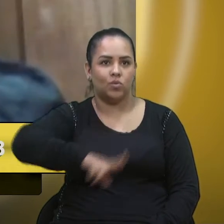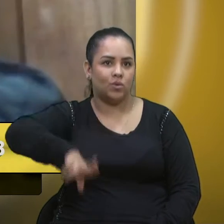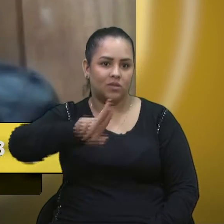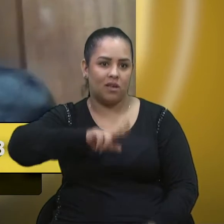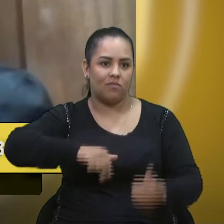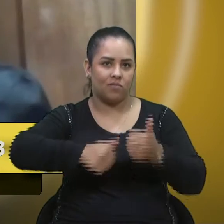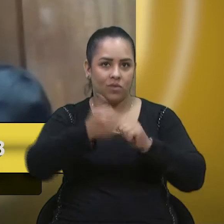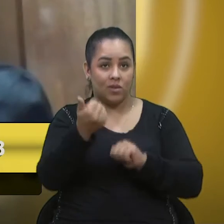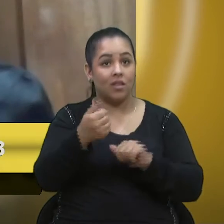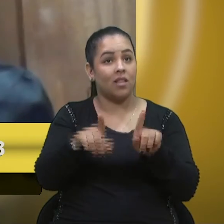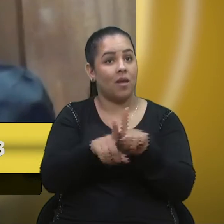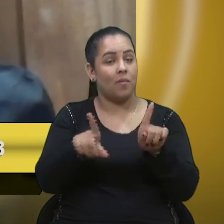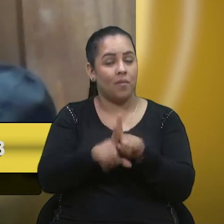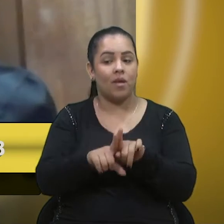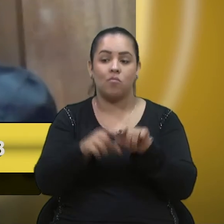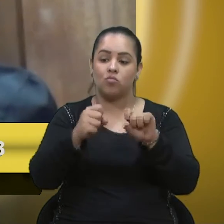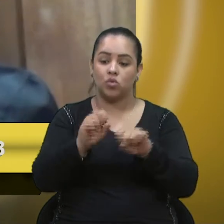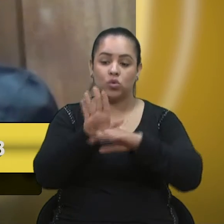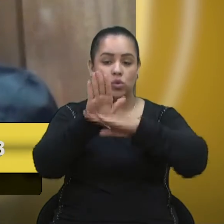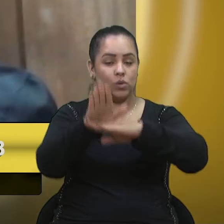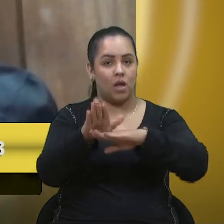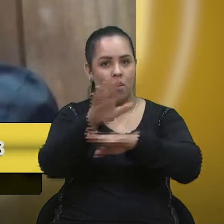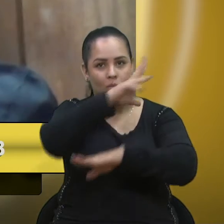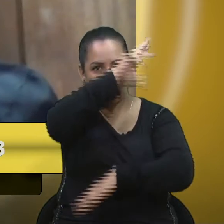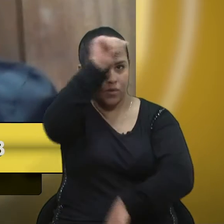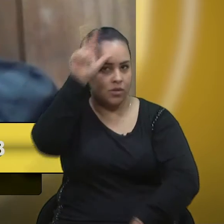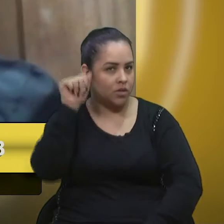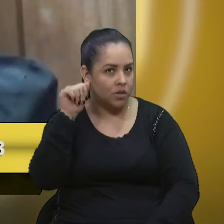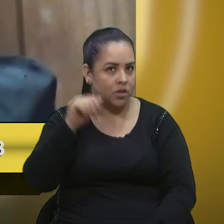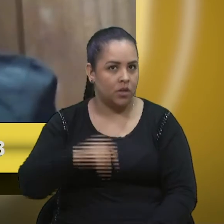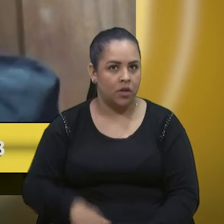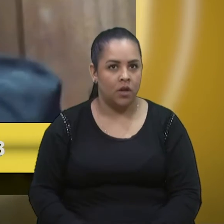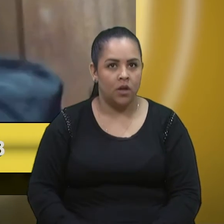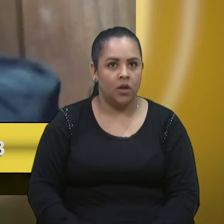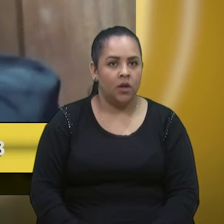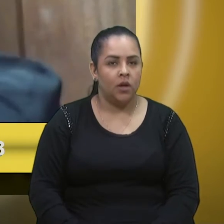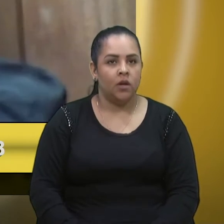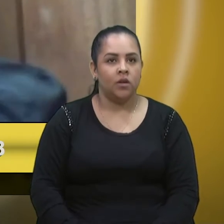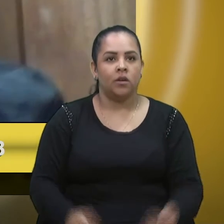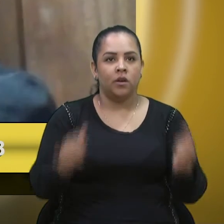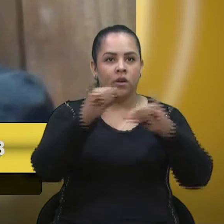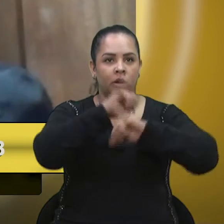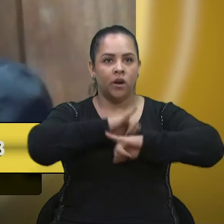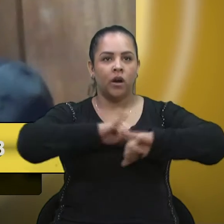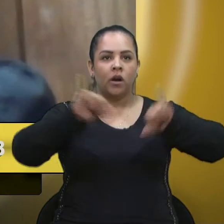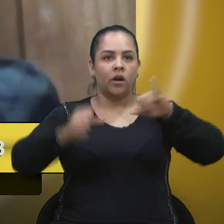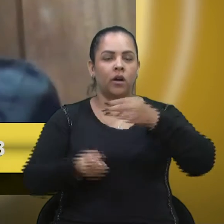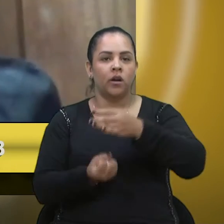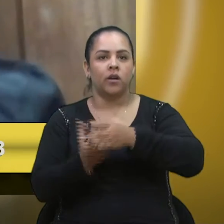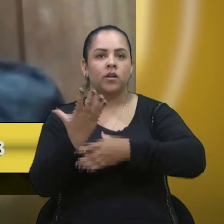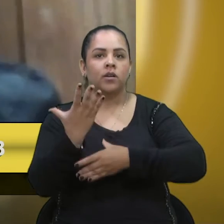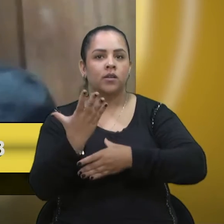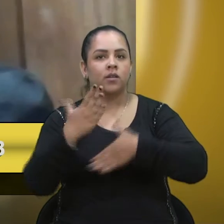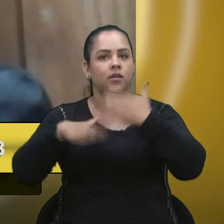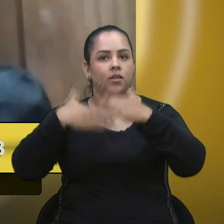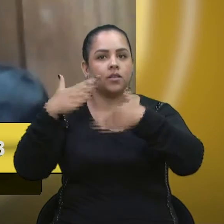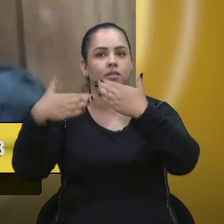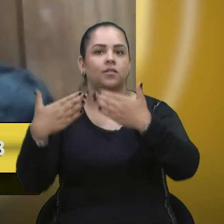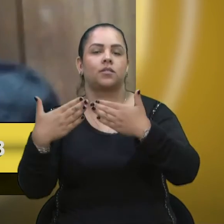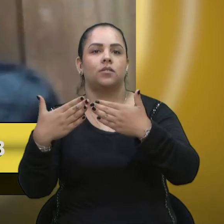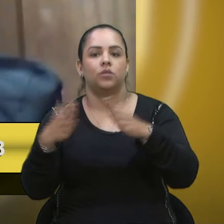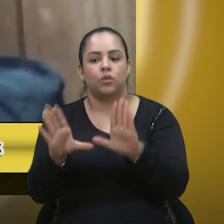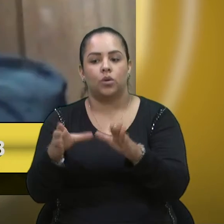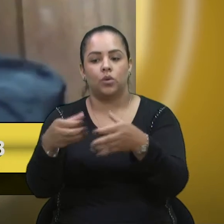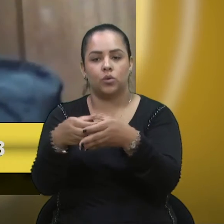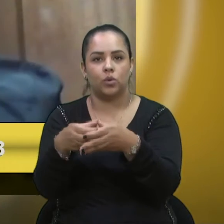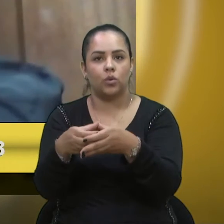também auxiliar daqui a pouco o município na divulgação, na elaboração e no desenvolvimento do fórum do esporte. Então